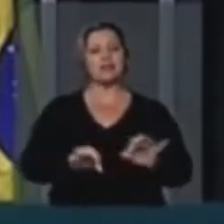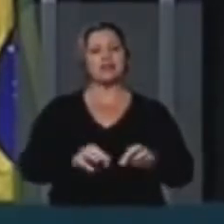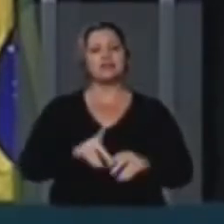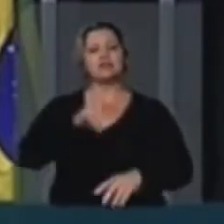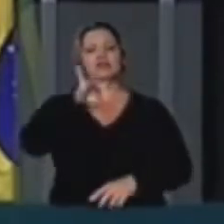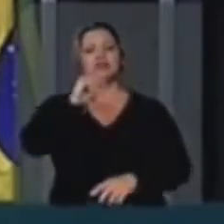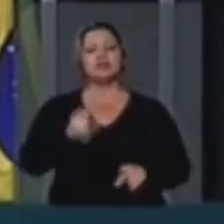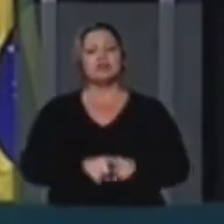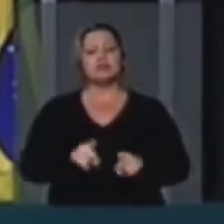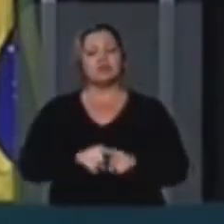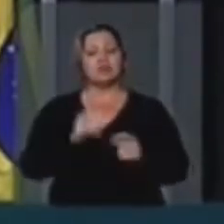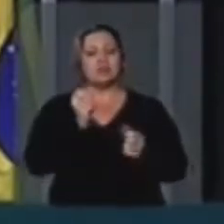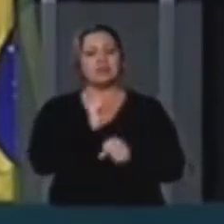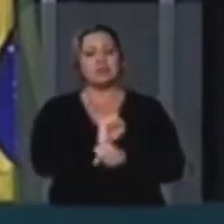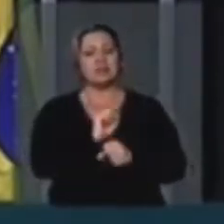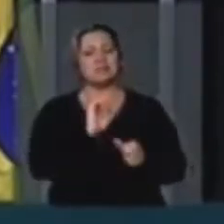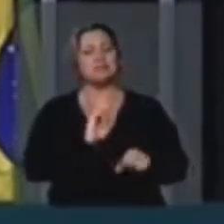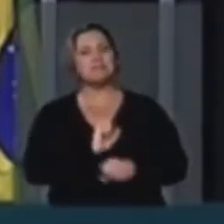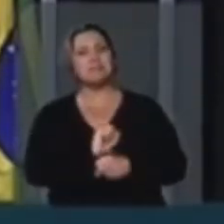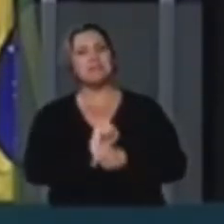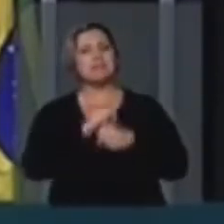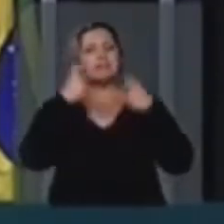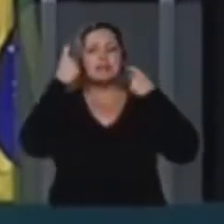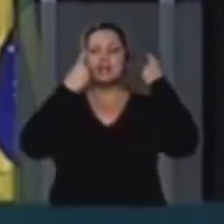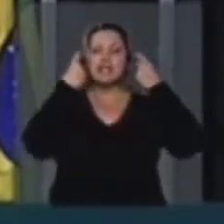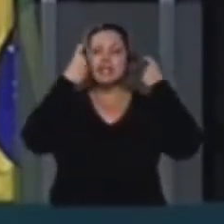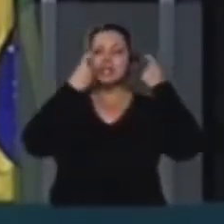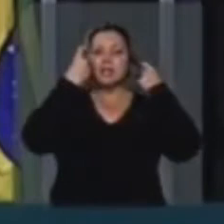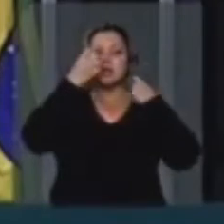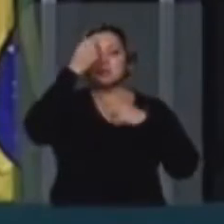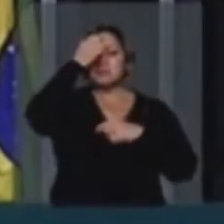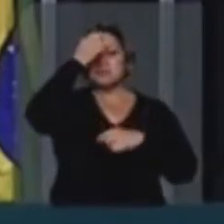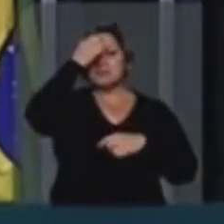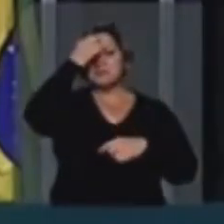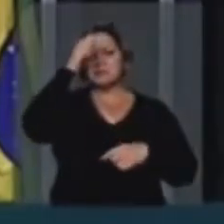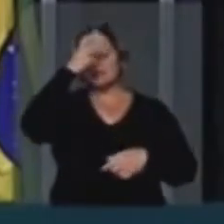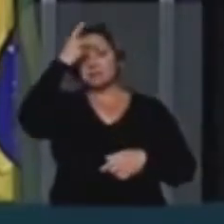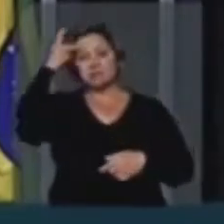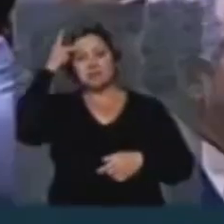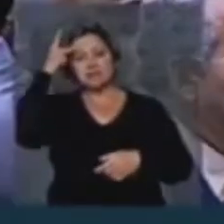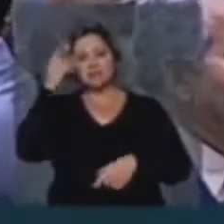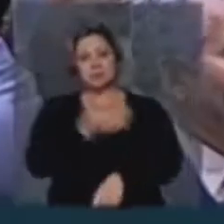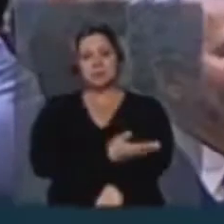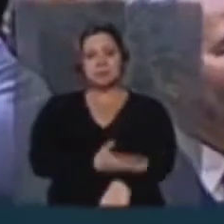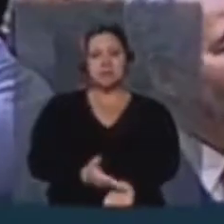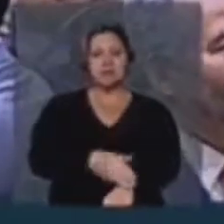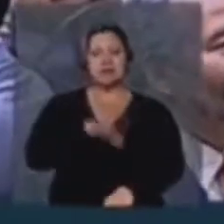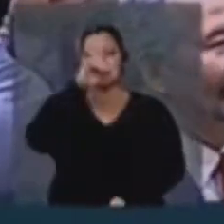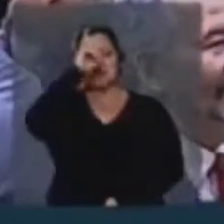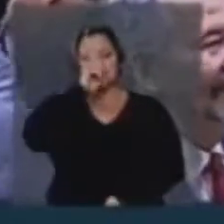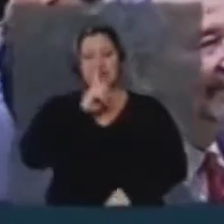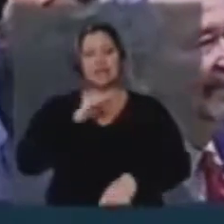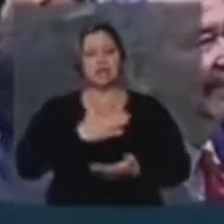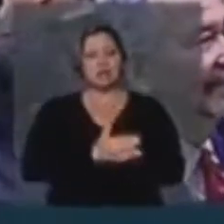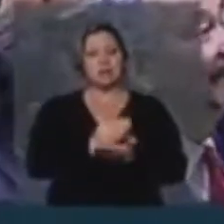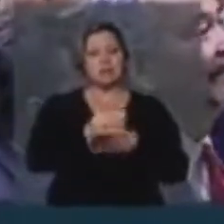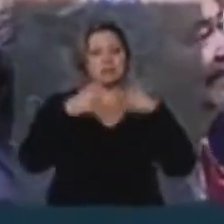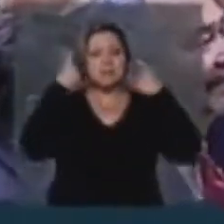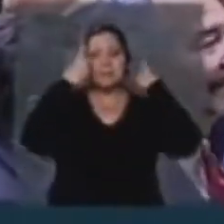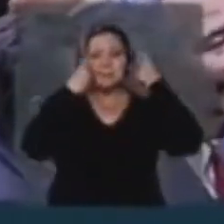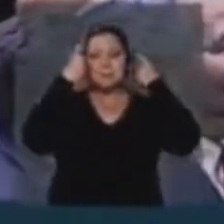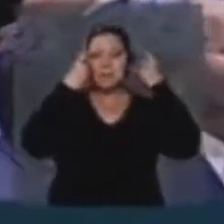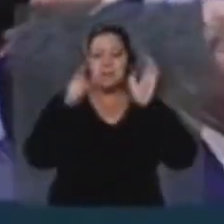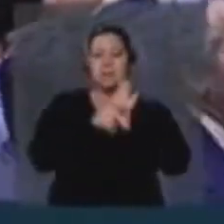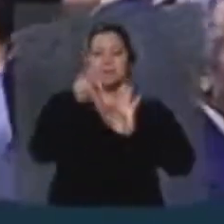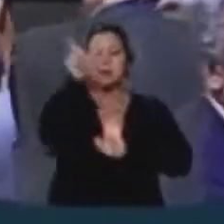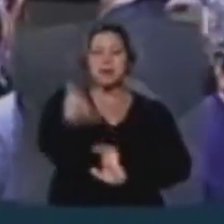que deixava de nos preocupar Com consciência branca, negro e amarela E nos preocuparmos com consciência